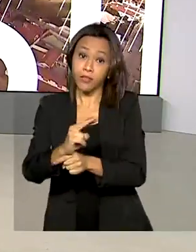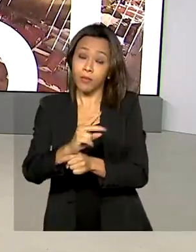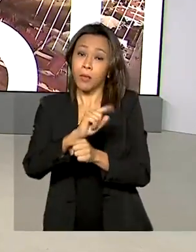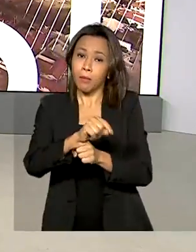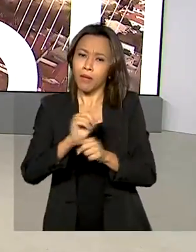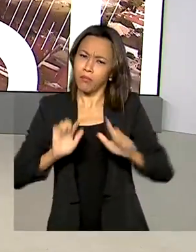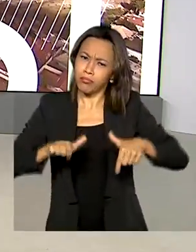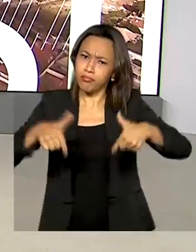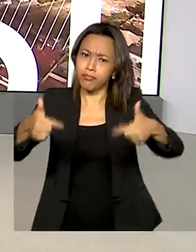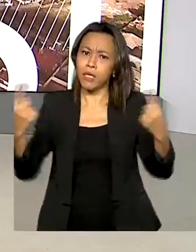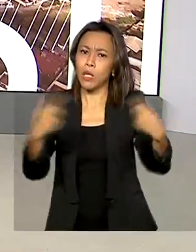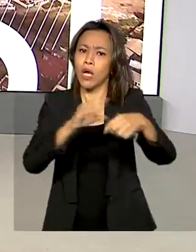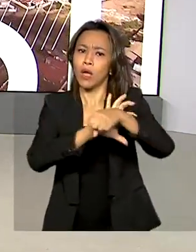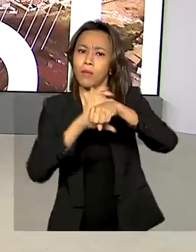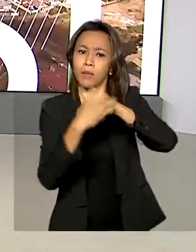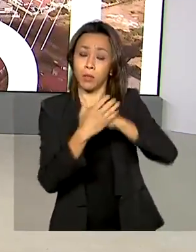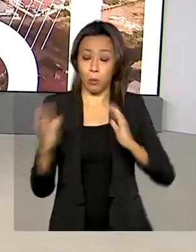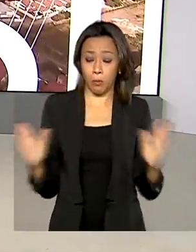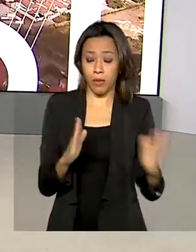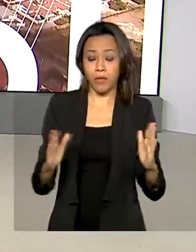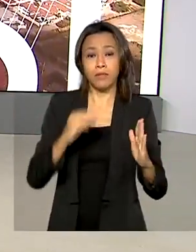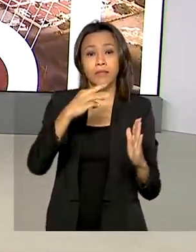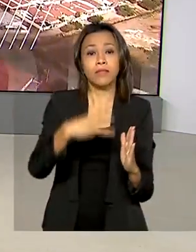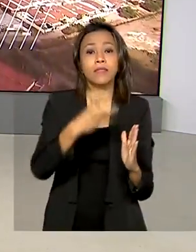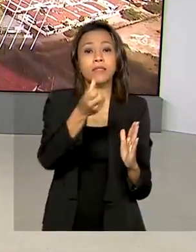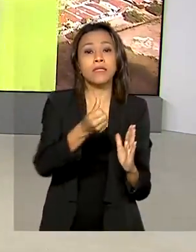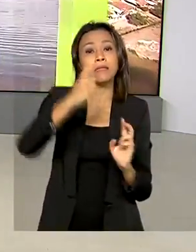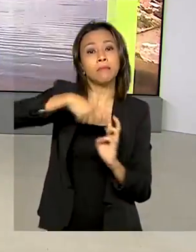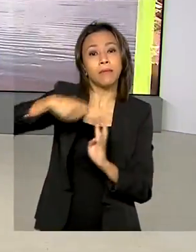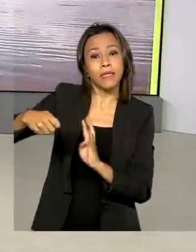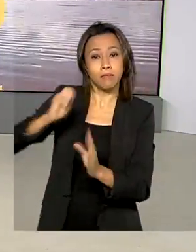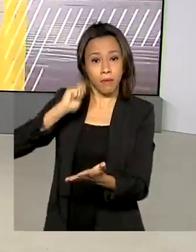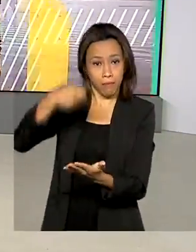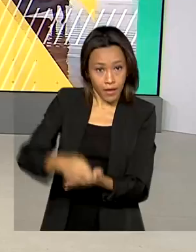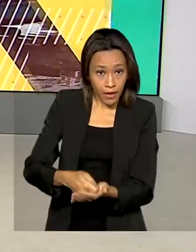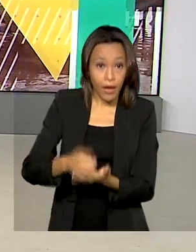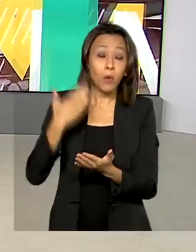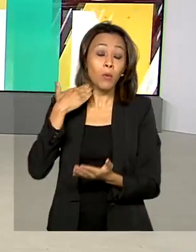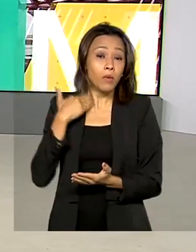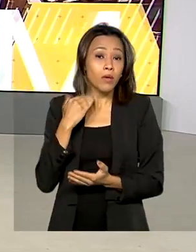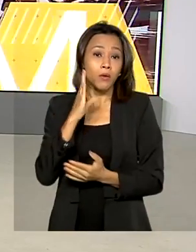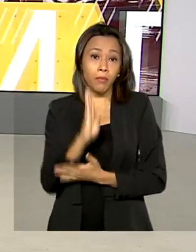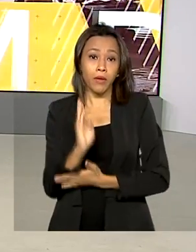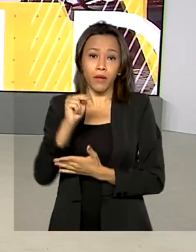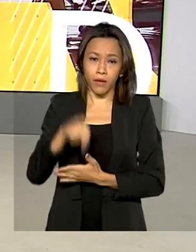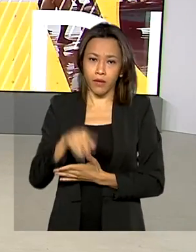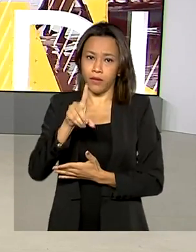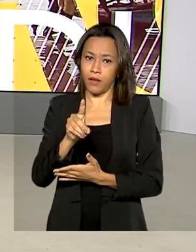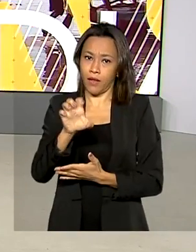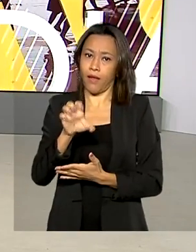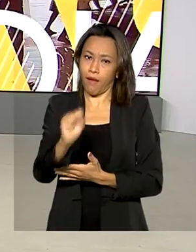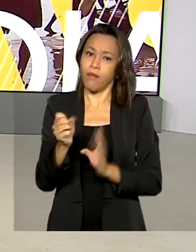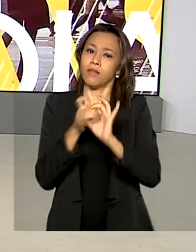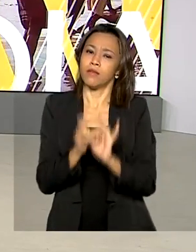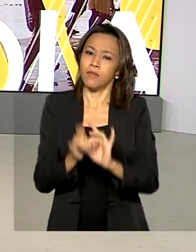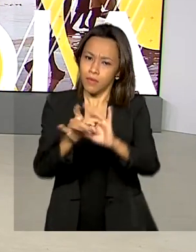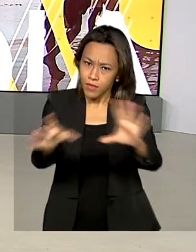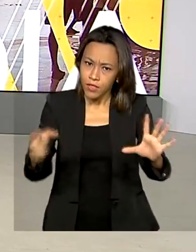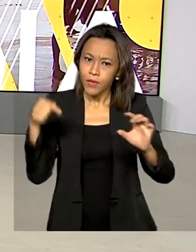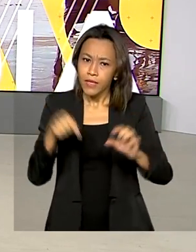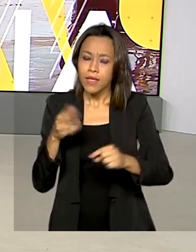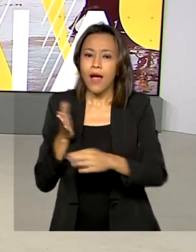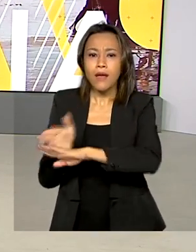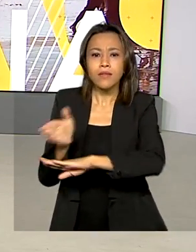prazo de até 36 meses para pagar. O BNDES iniciou as operações do Programa Especial de Acesso ao